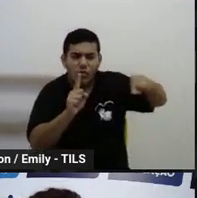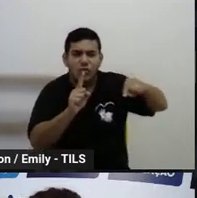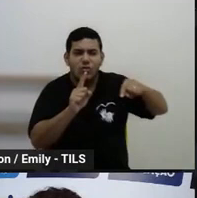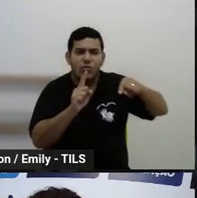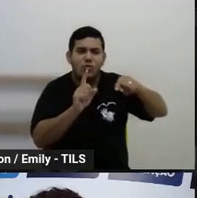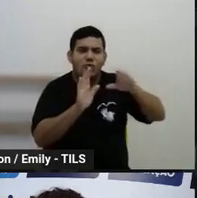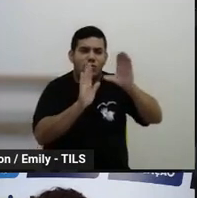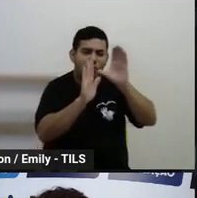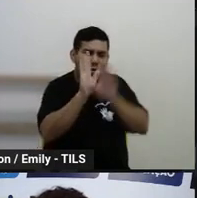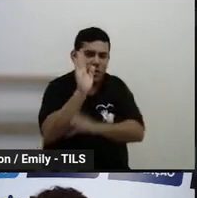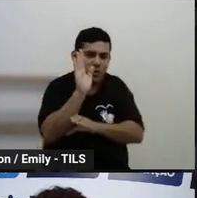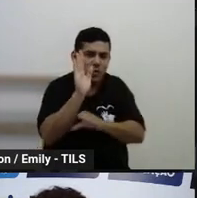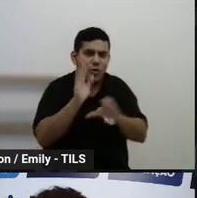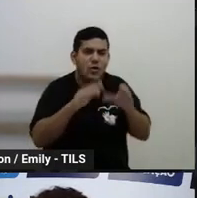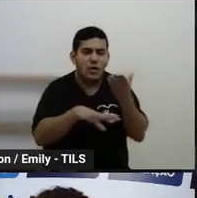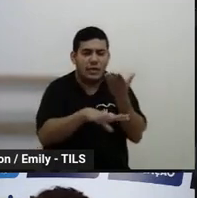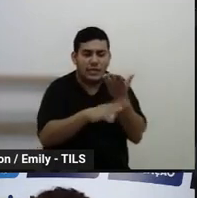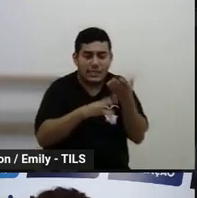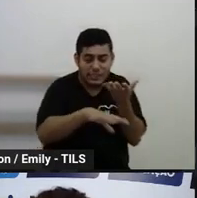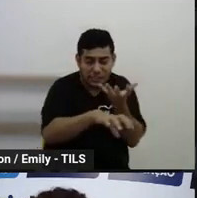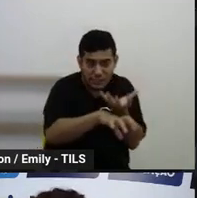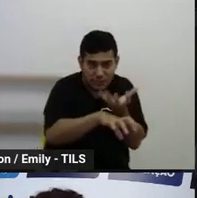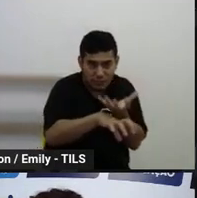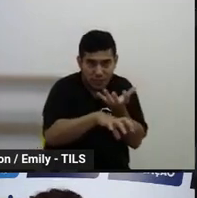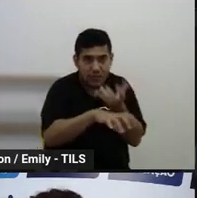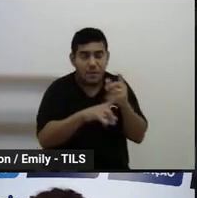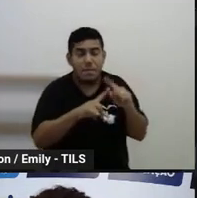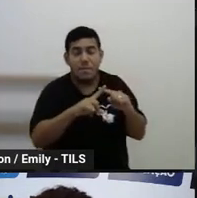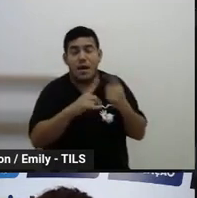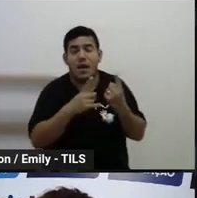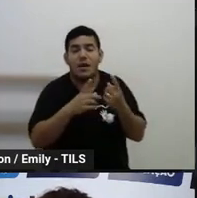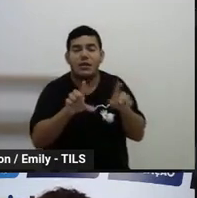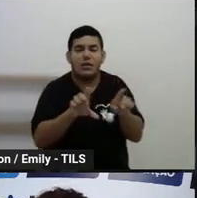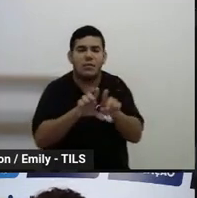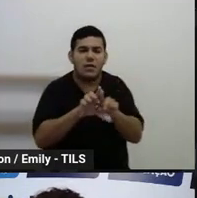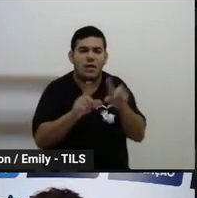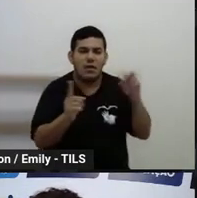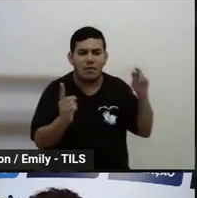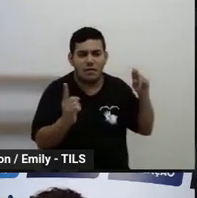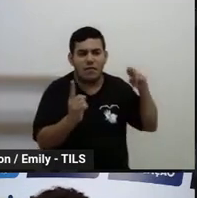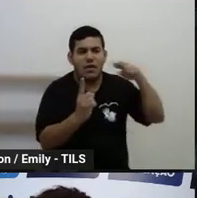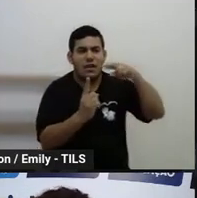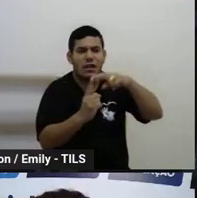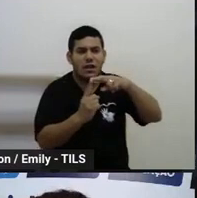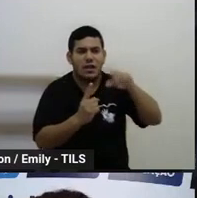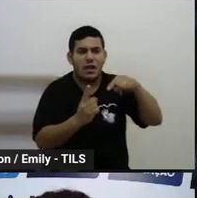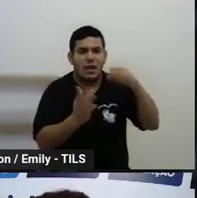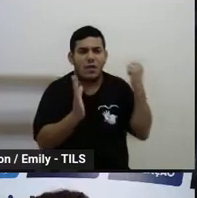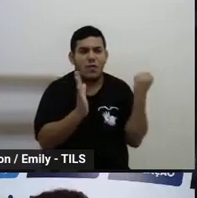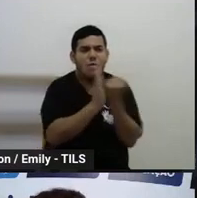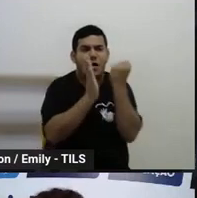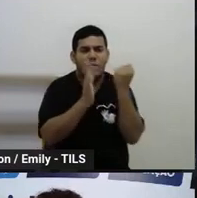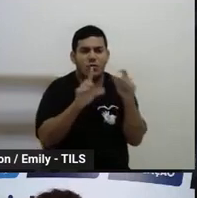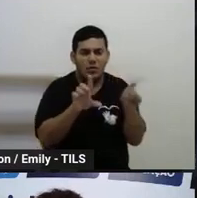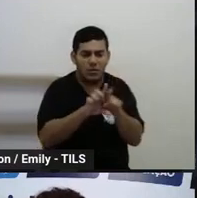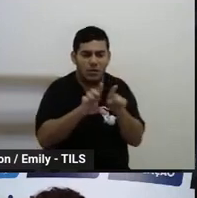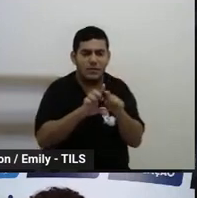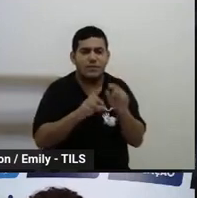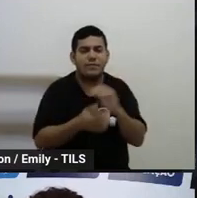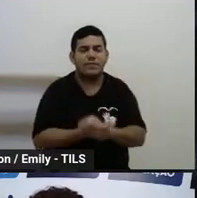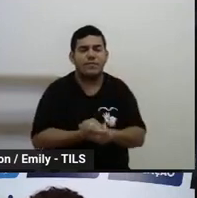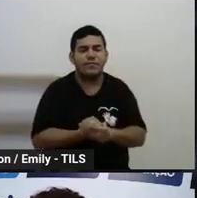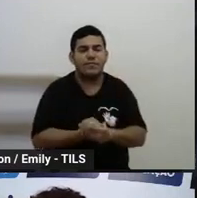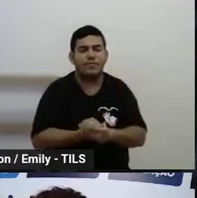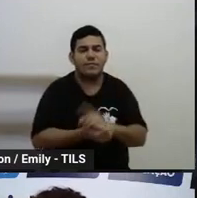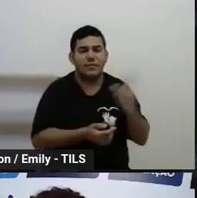cada ano. Eles também levam como referência os marcos de desenvolvimento que